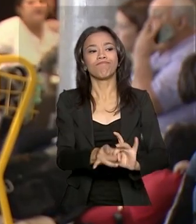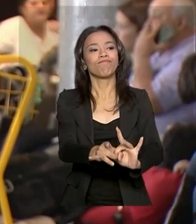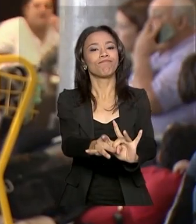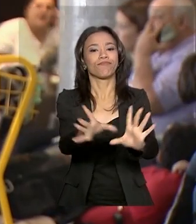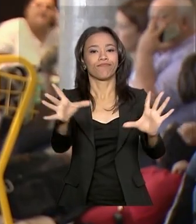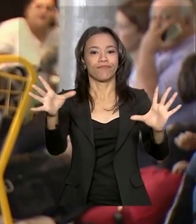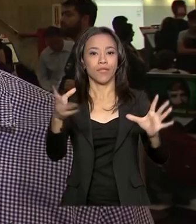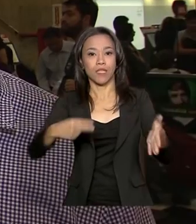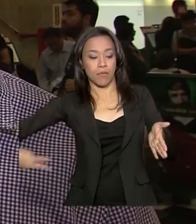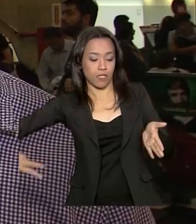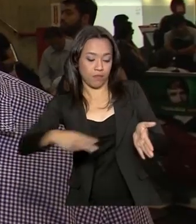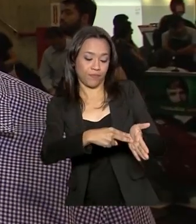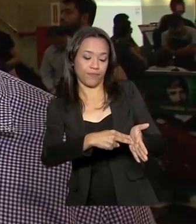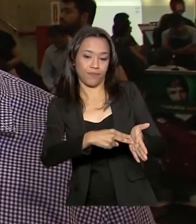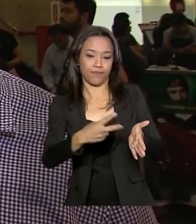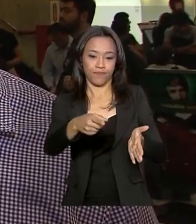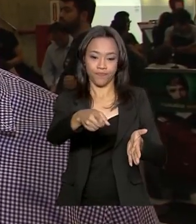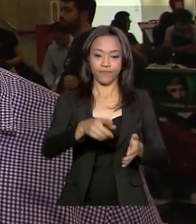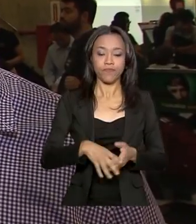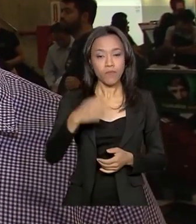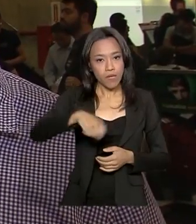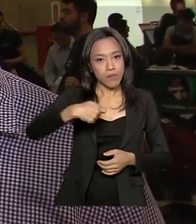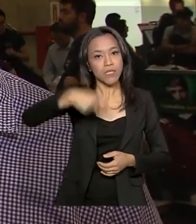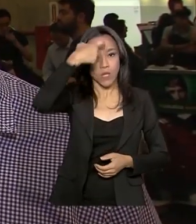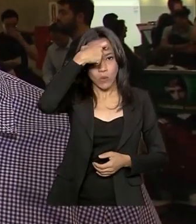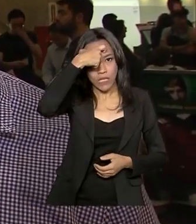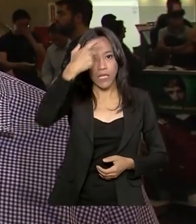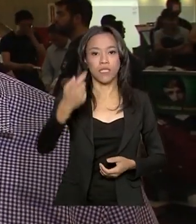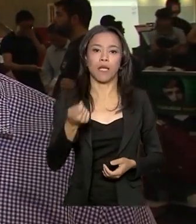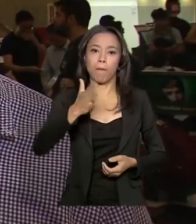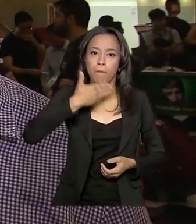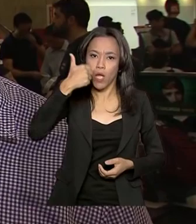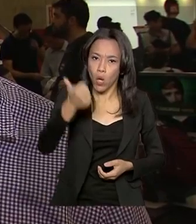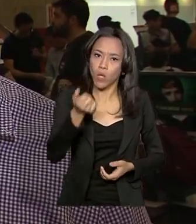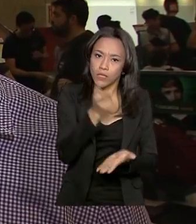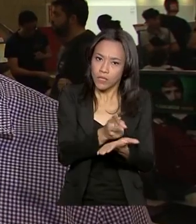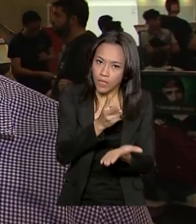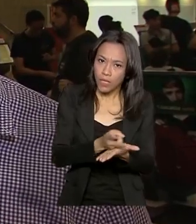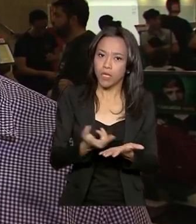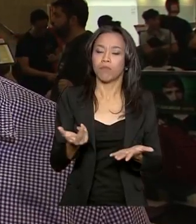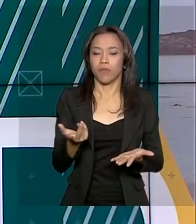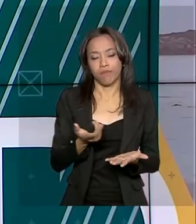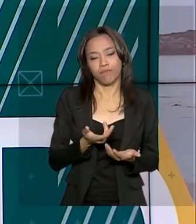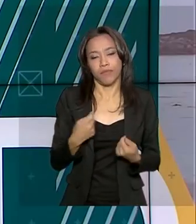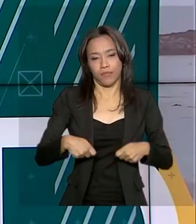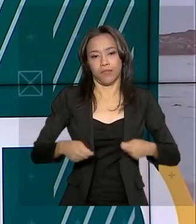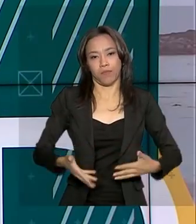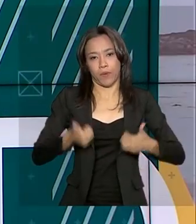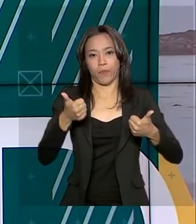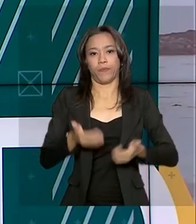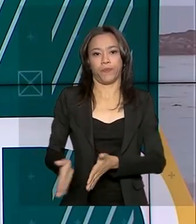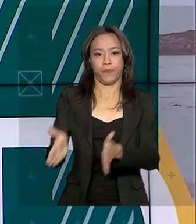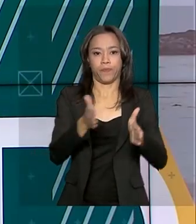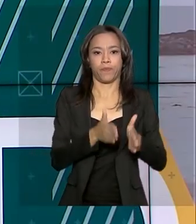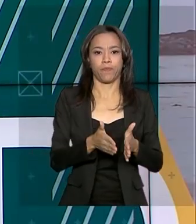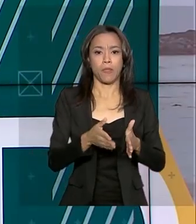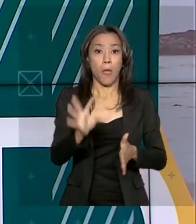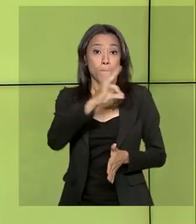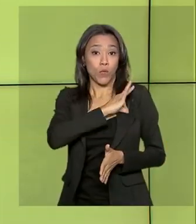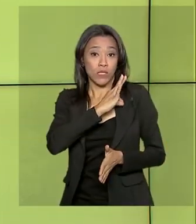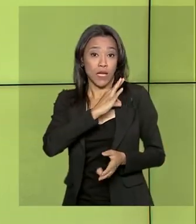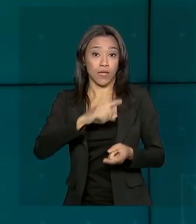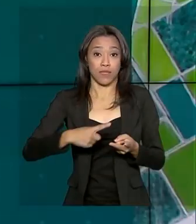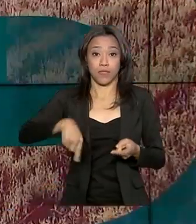de tomadas. Se conscientizar e fazer o melhor sempre, economizar em algumas situações, dá para se melhorar. Policiais e